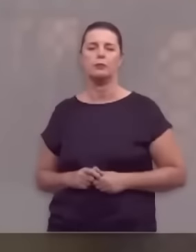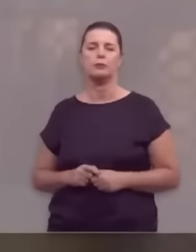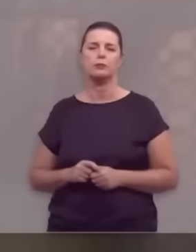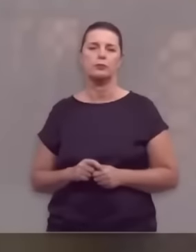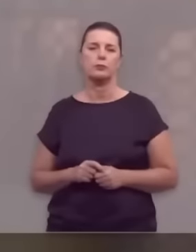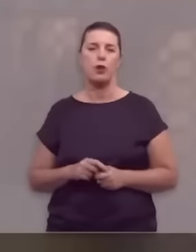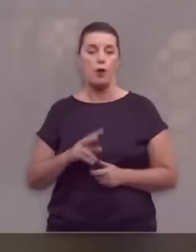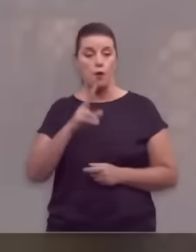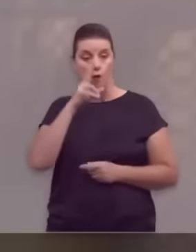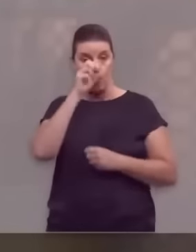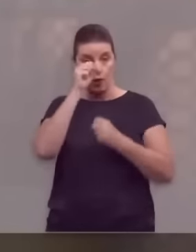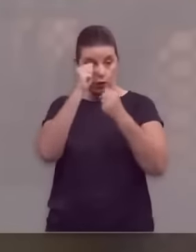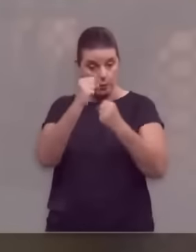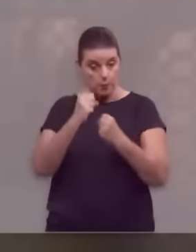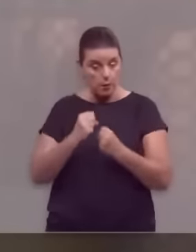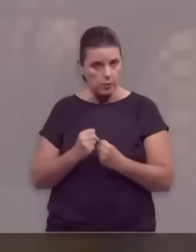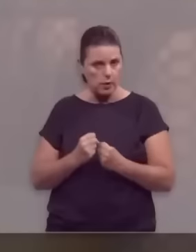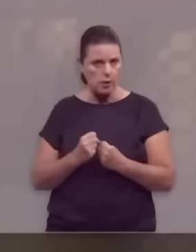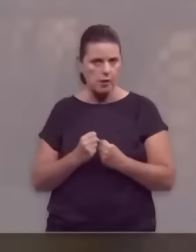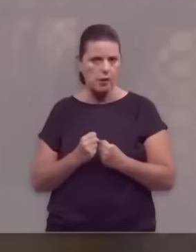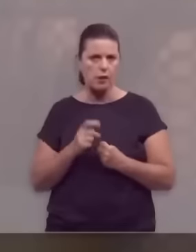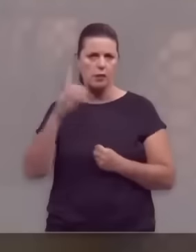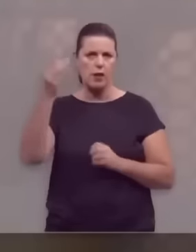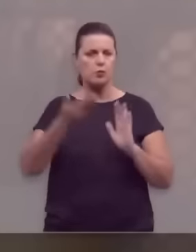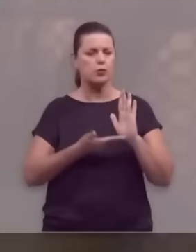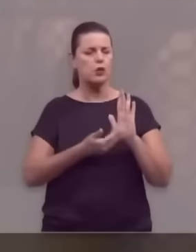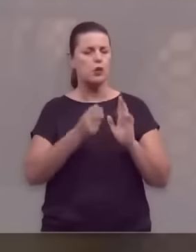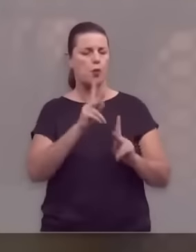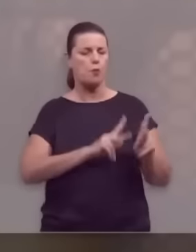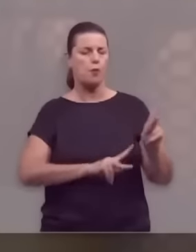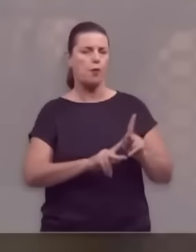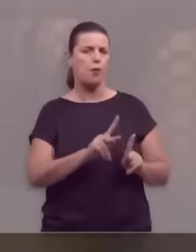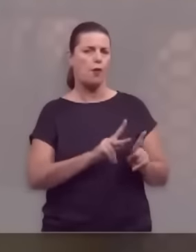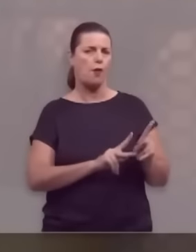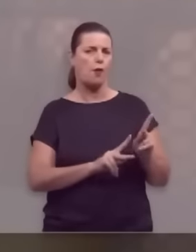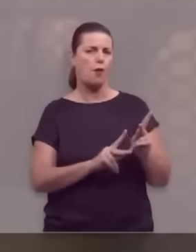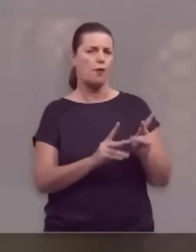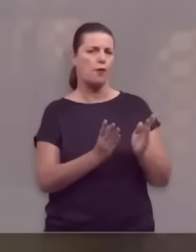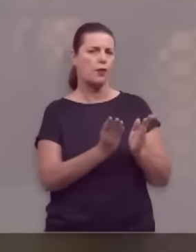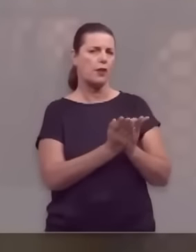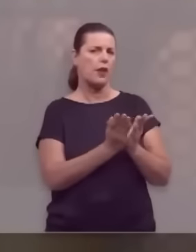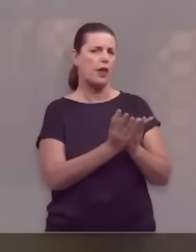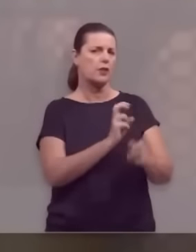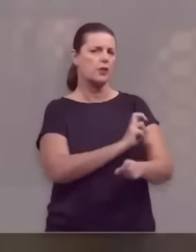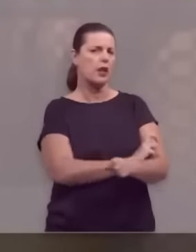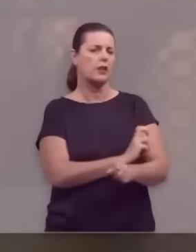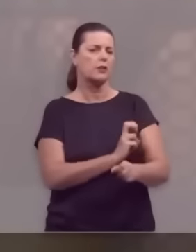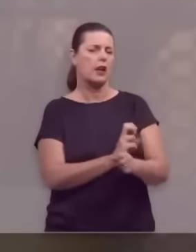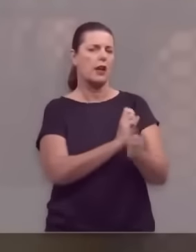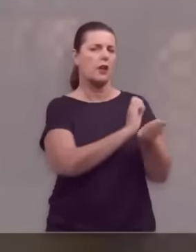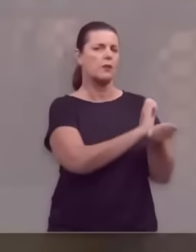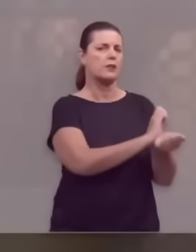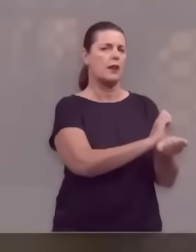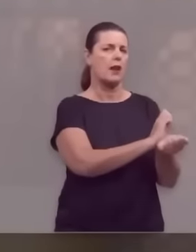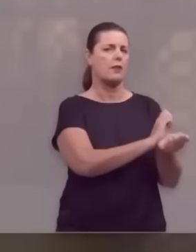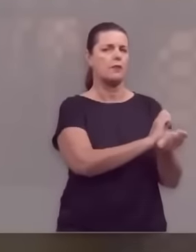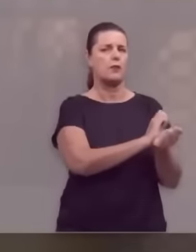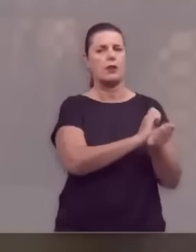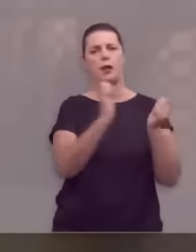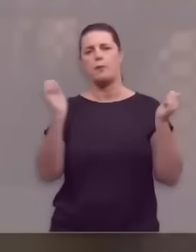Como um forte e poderosa, Deus tirou o seu povo daquela amarga escravidão.